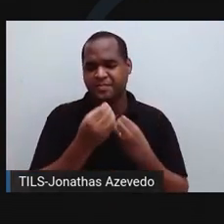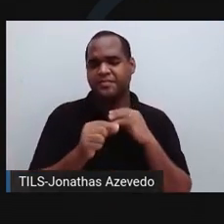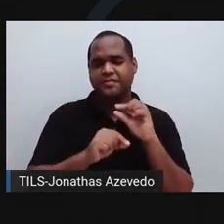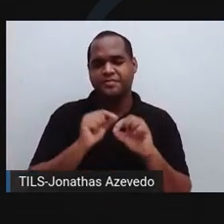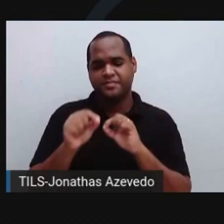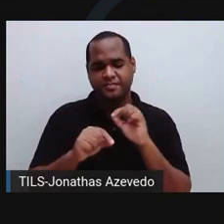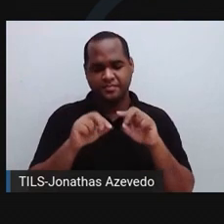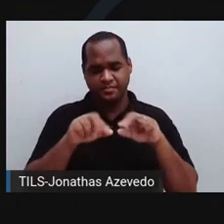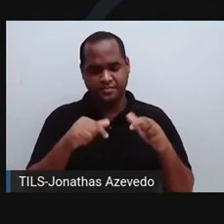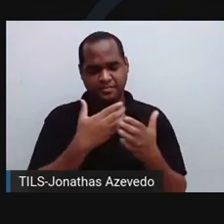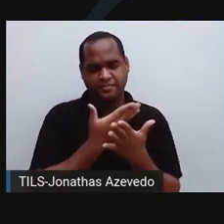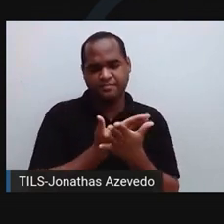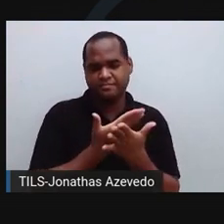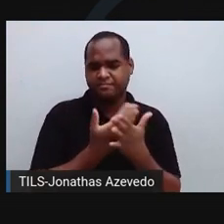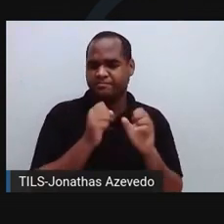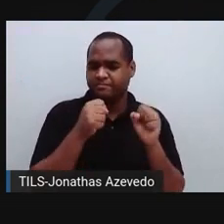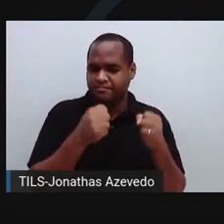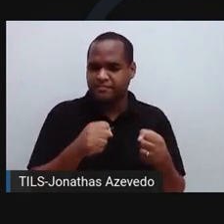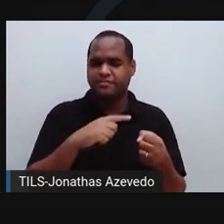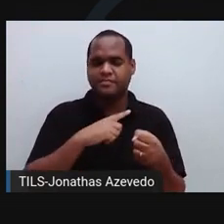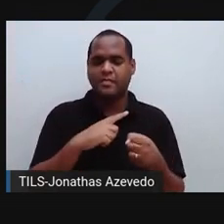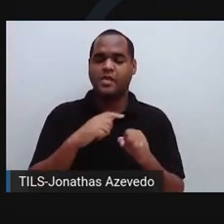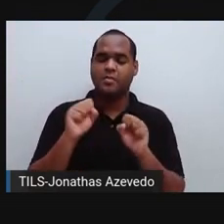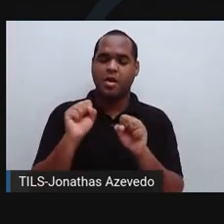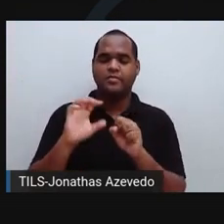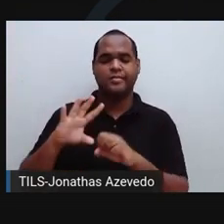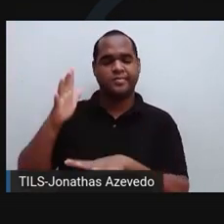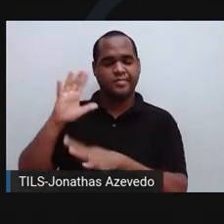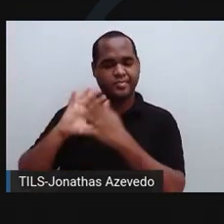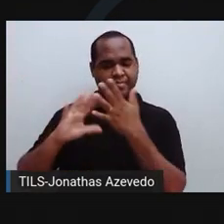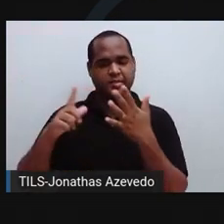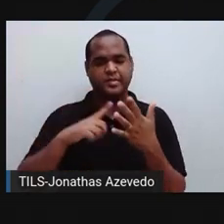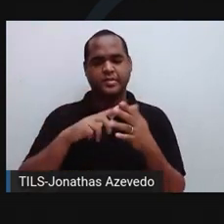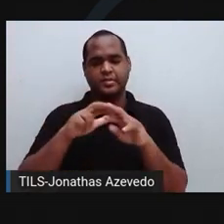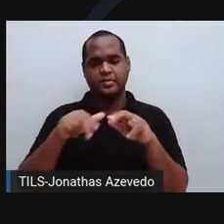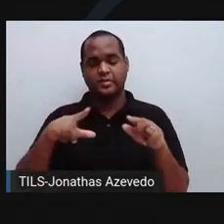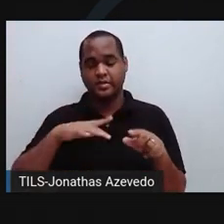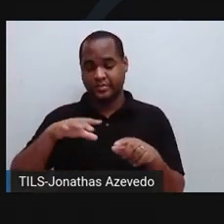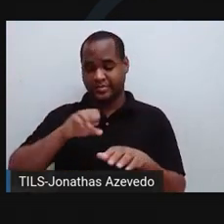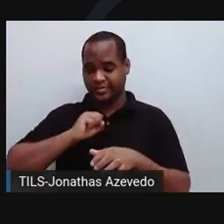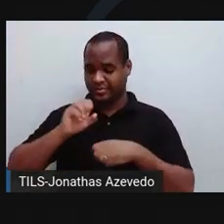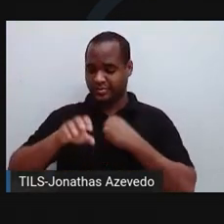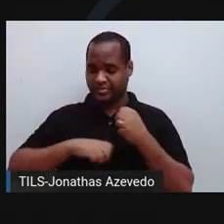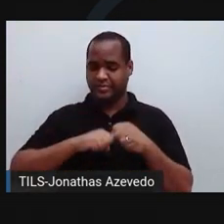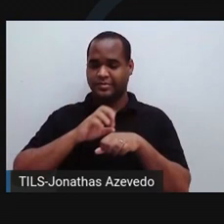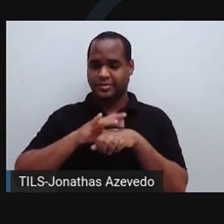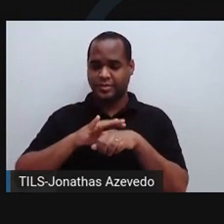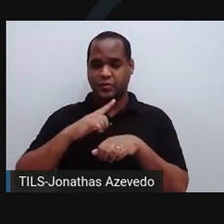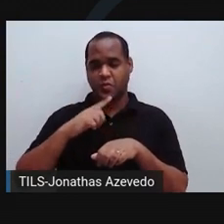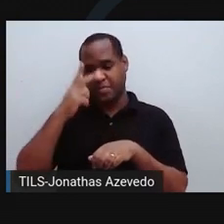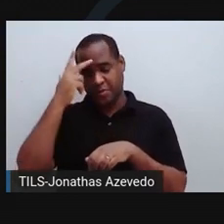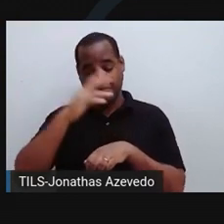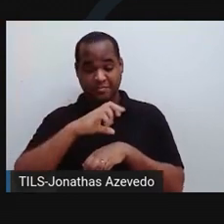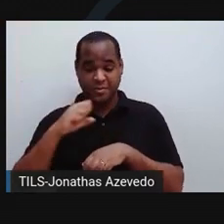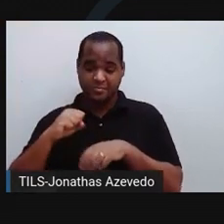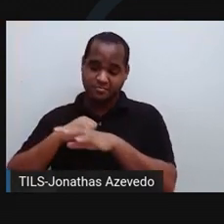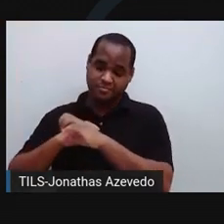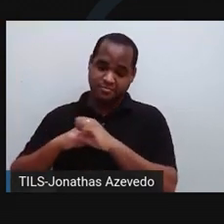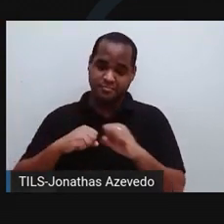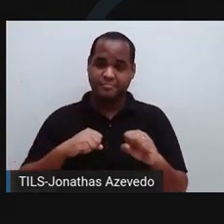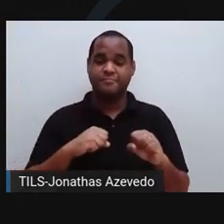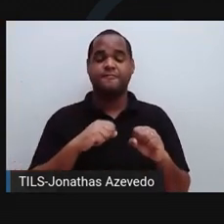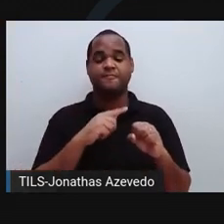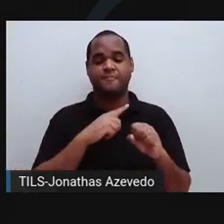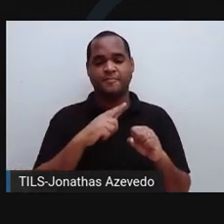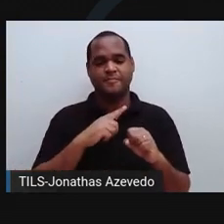Estudos indicam que isso pode ocorrer por contato com a superfície ou equipamentos contaminados e também de uma pessoa para outra, o que é algo em comum. De todo modo, o